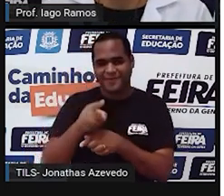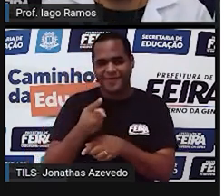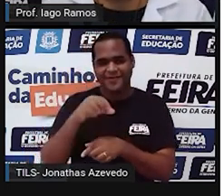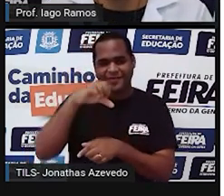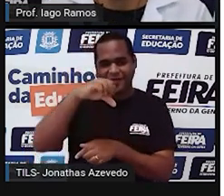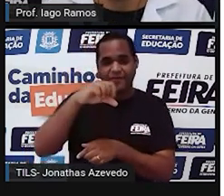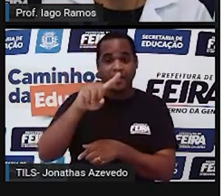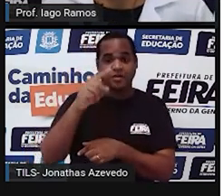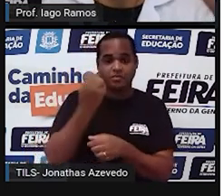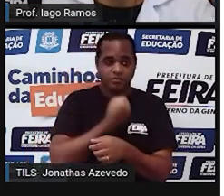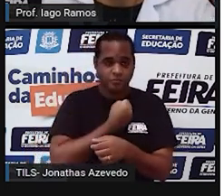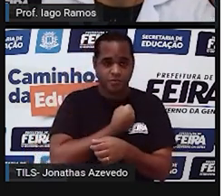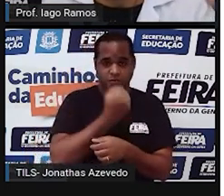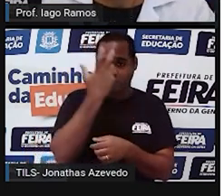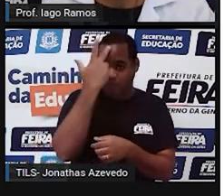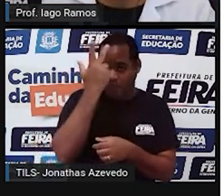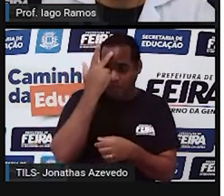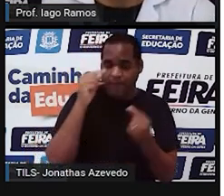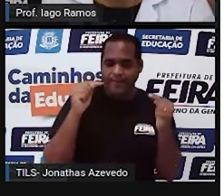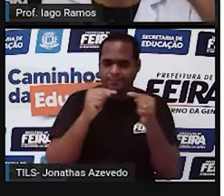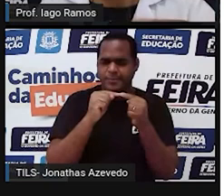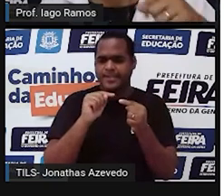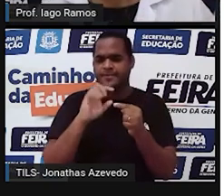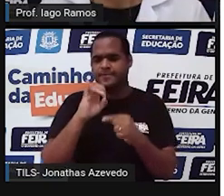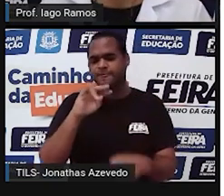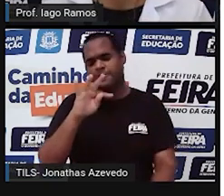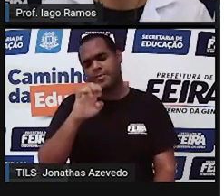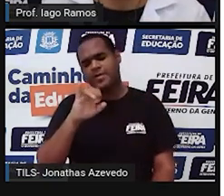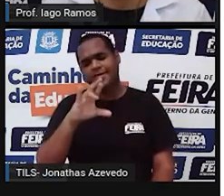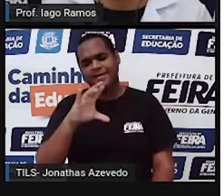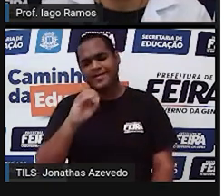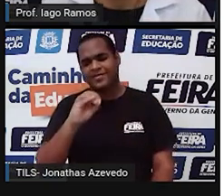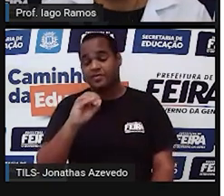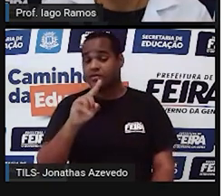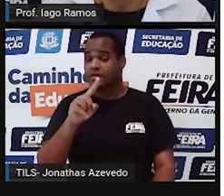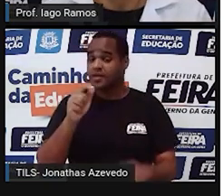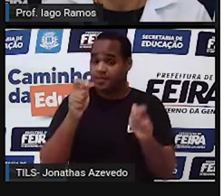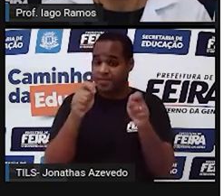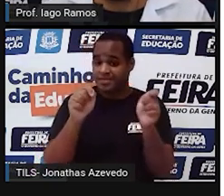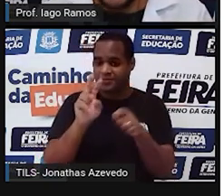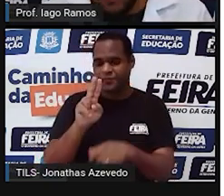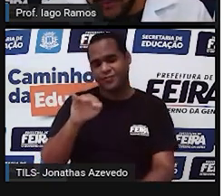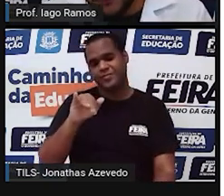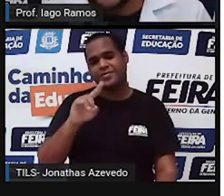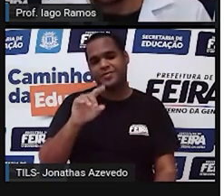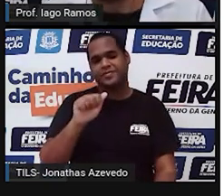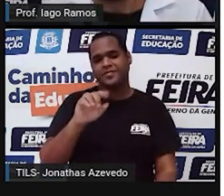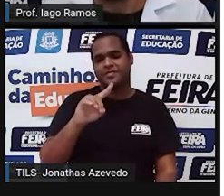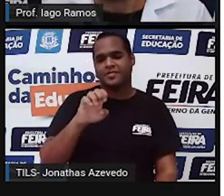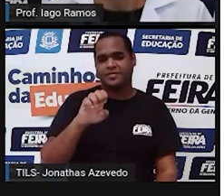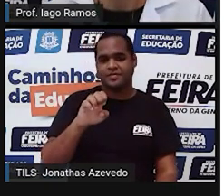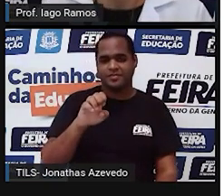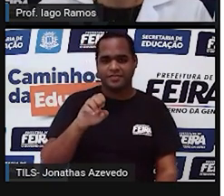número natural né é a parte inteira é as unidades tá bom?